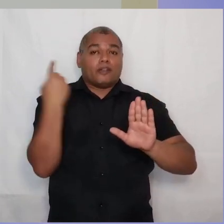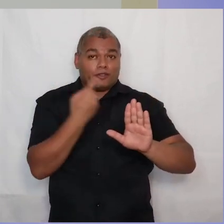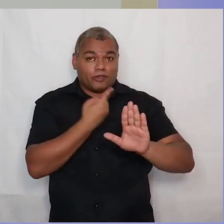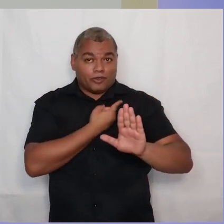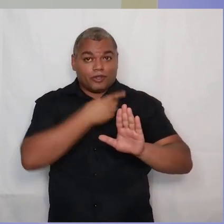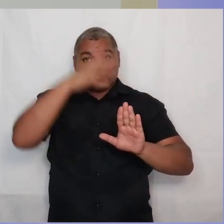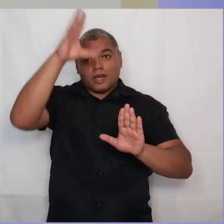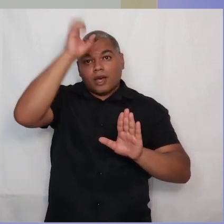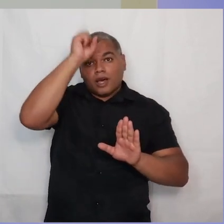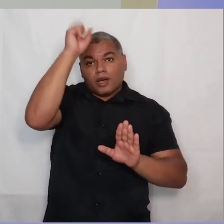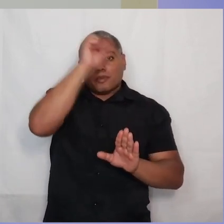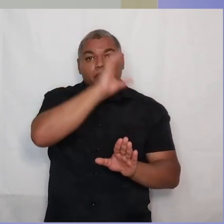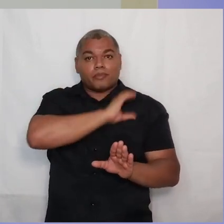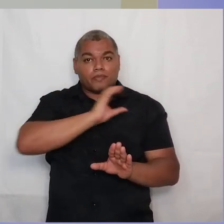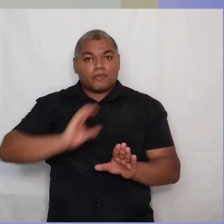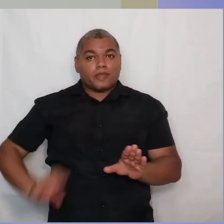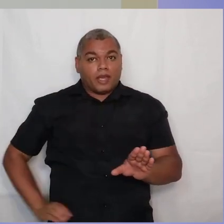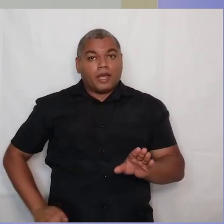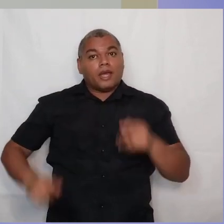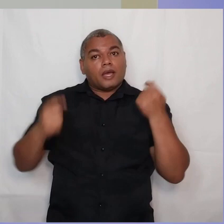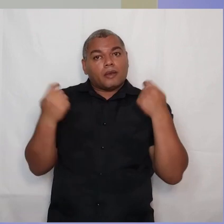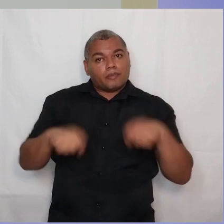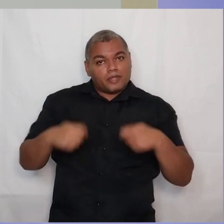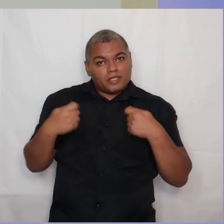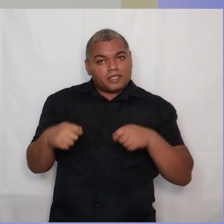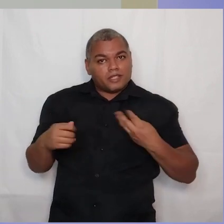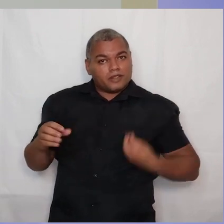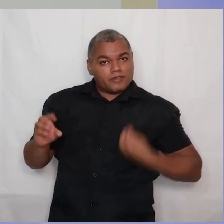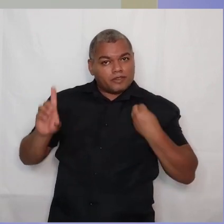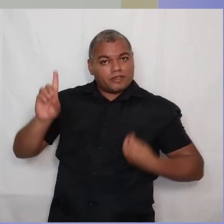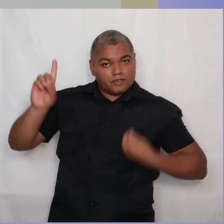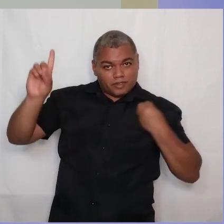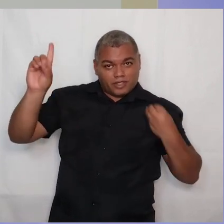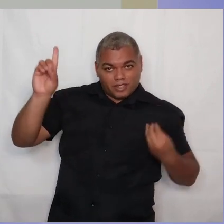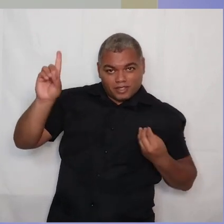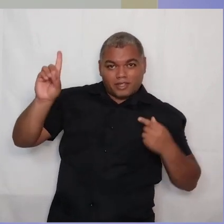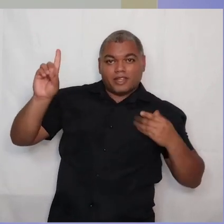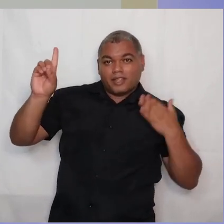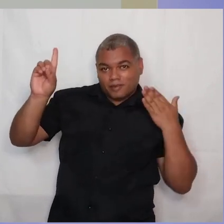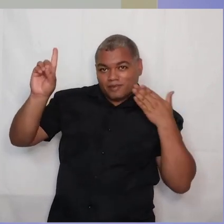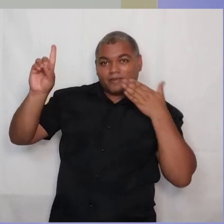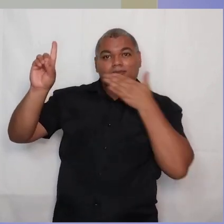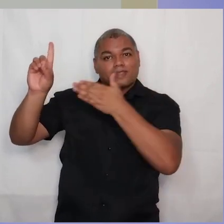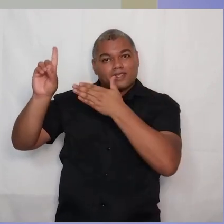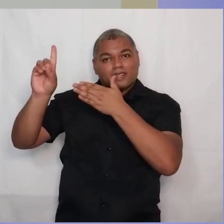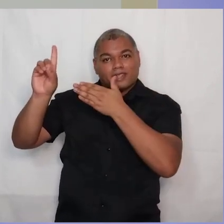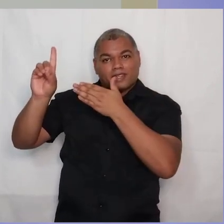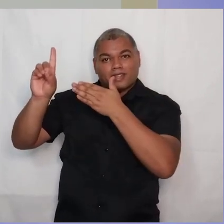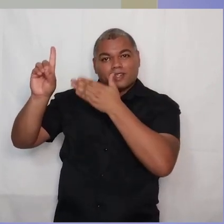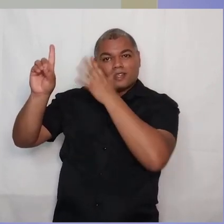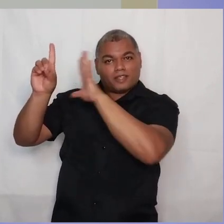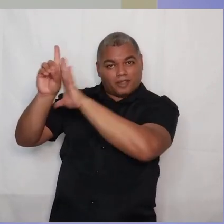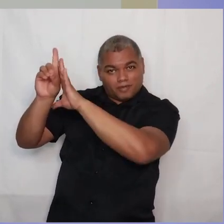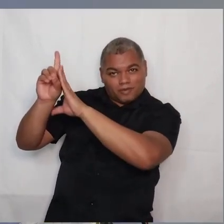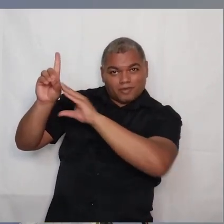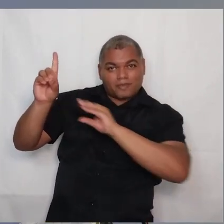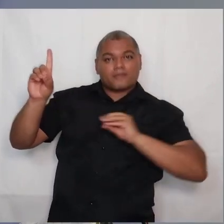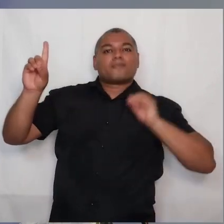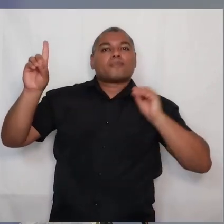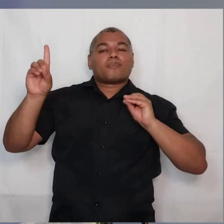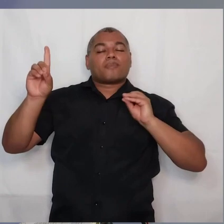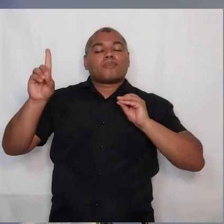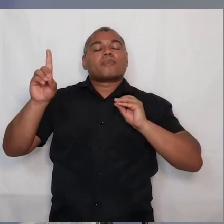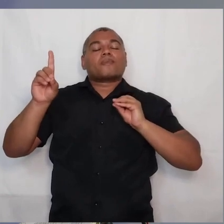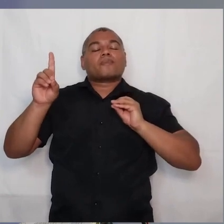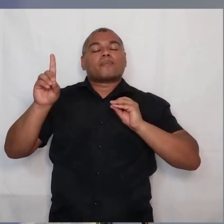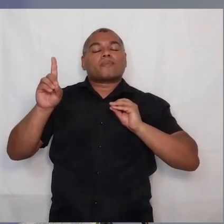devemos viver nele, e nos tornar mais parecidos com ele. E Paulo diz, não foi assim que vocês aprenderam Cristo. Se é